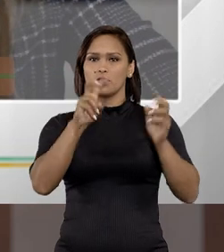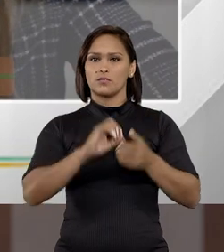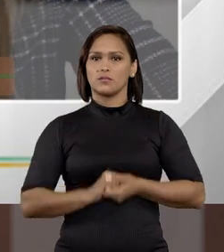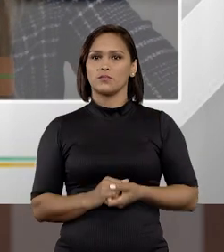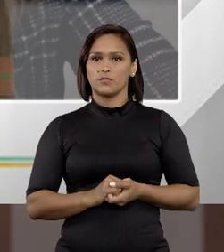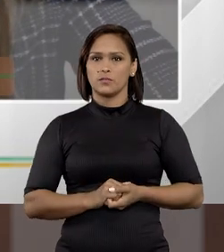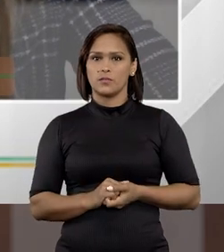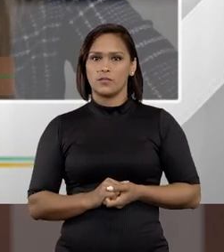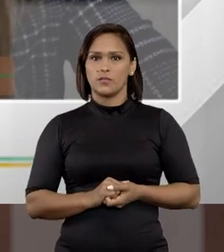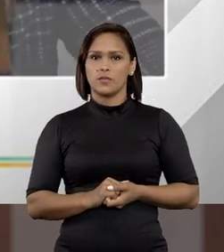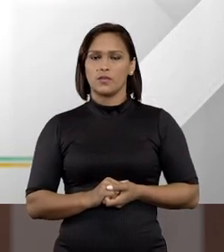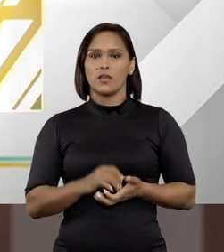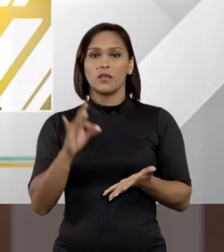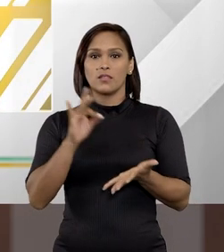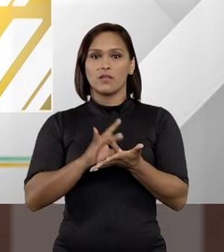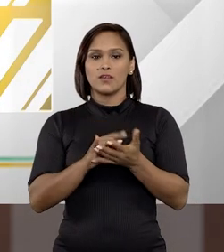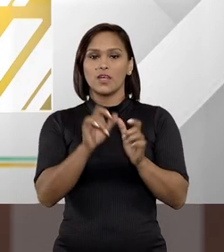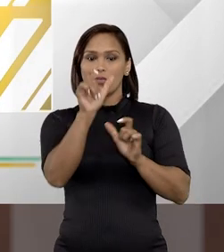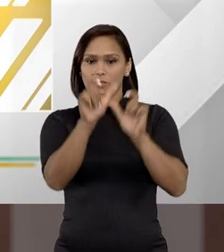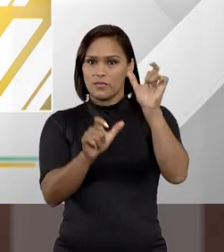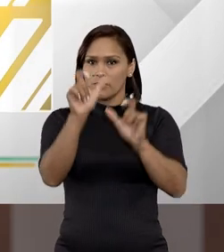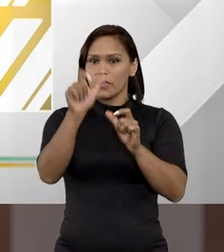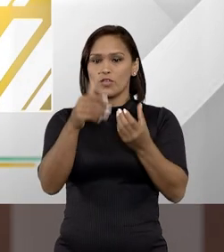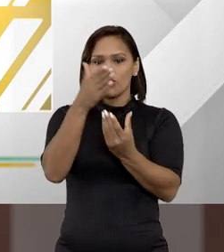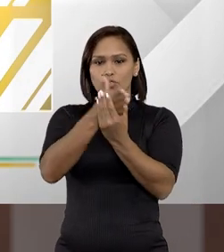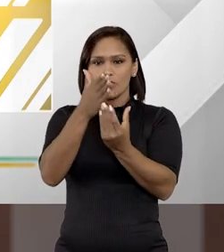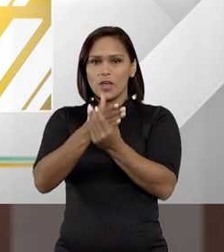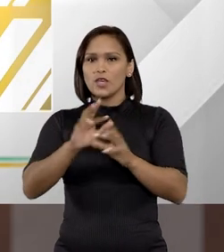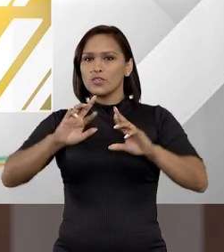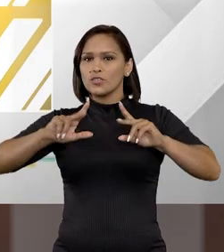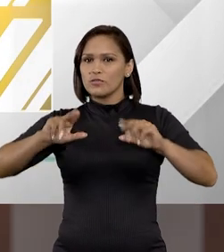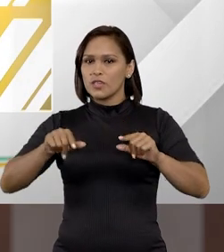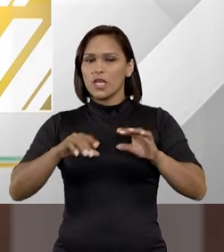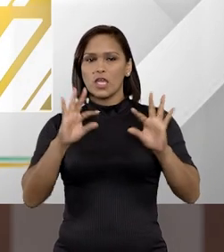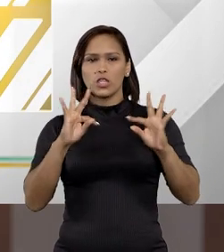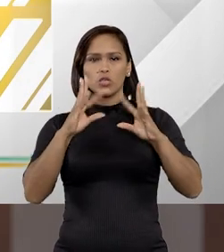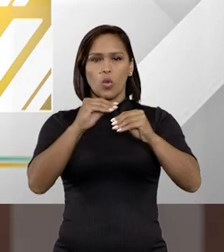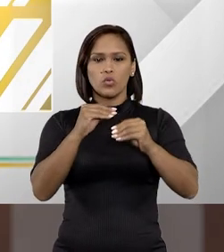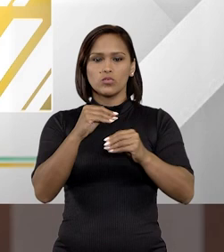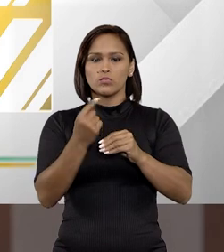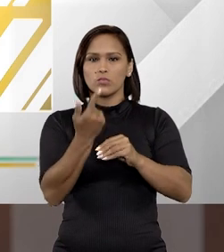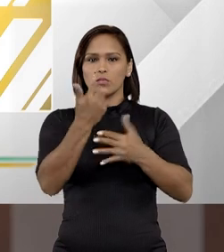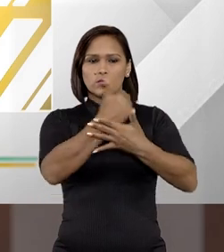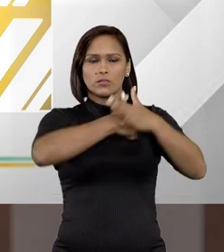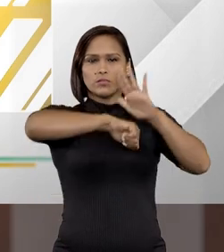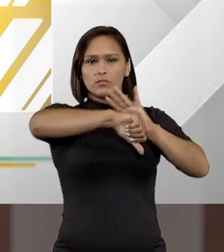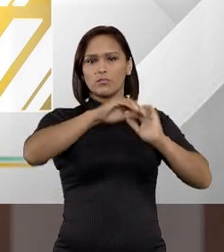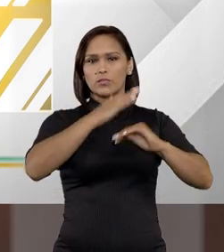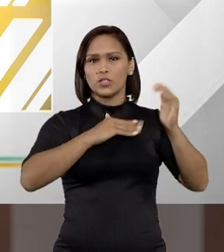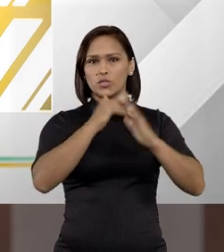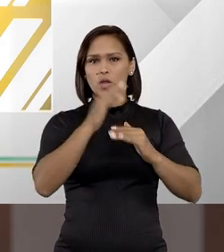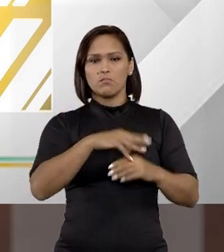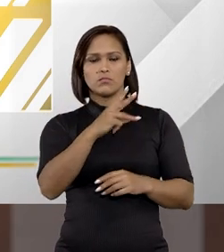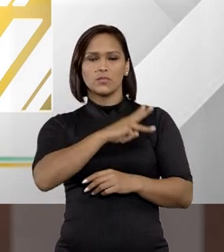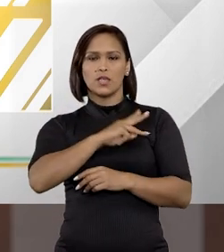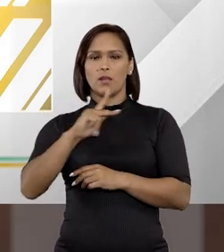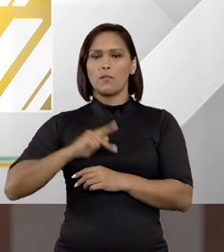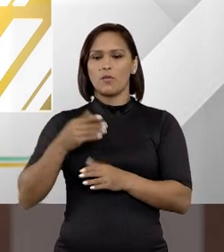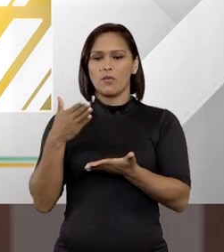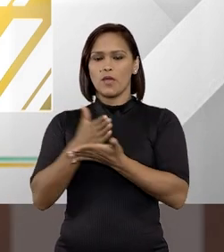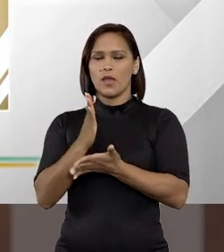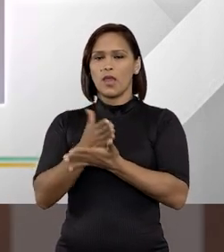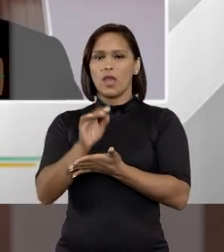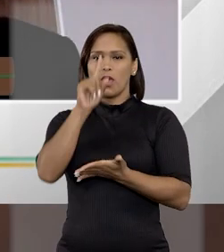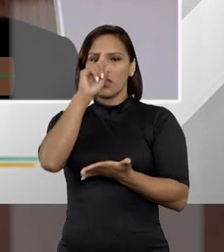aspecto. É, na verdade, né, Helena, cada caso é um caso, né, a gente não pode generalizar, então não é porque ele praticou um crime já que vai ser, o Ministério Público deve,